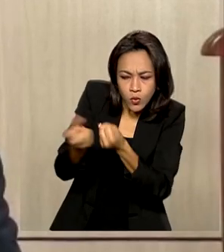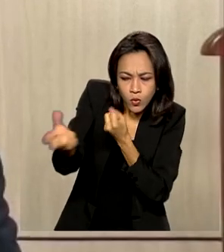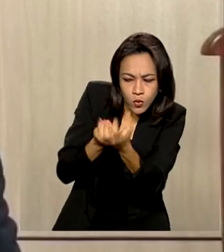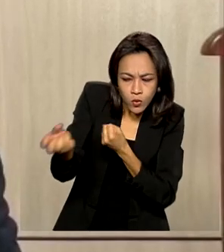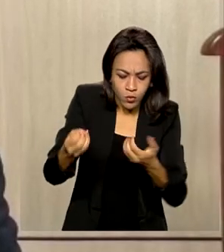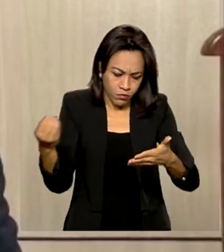federal.